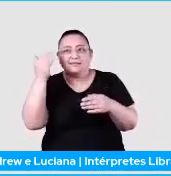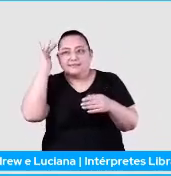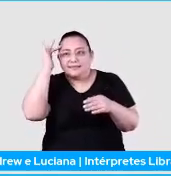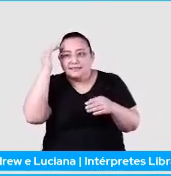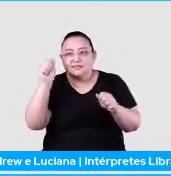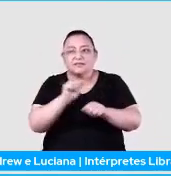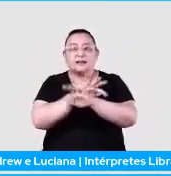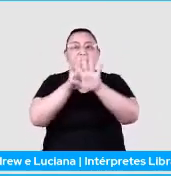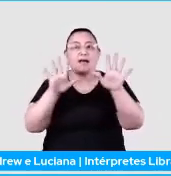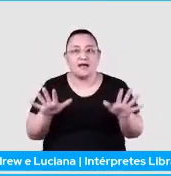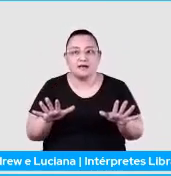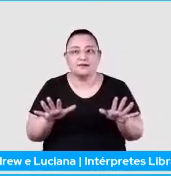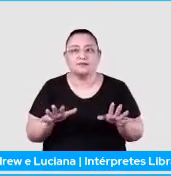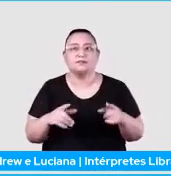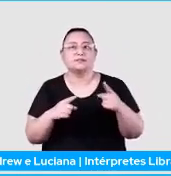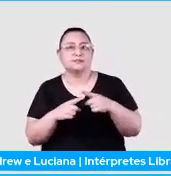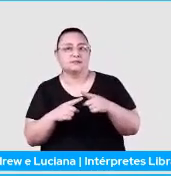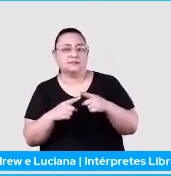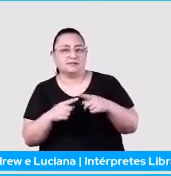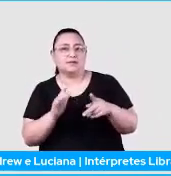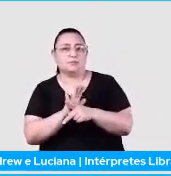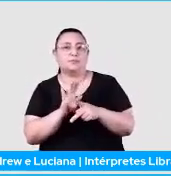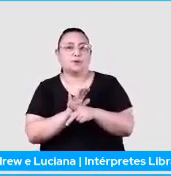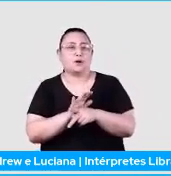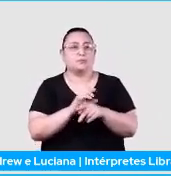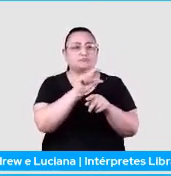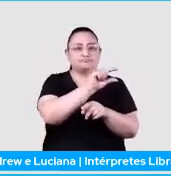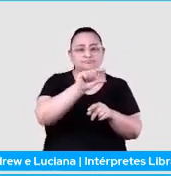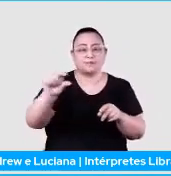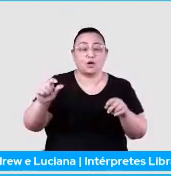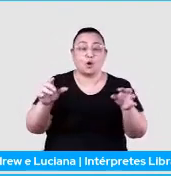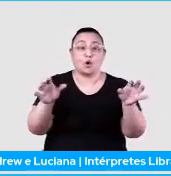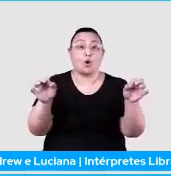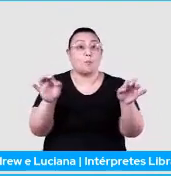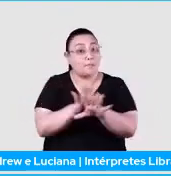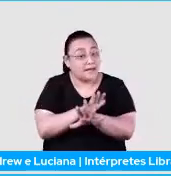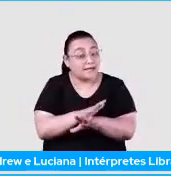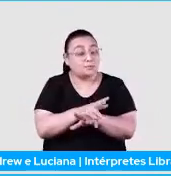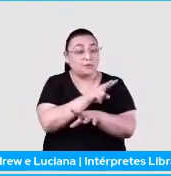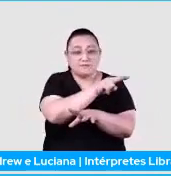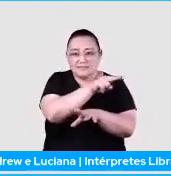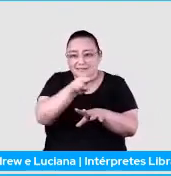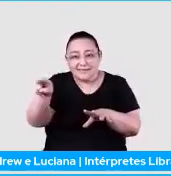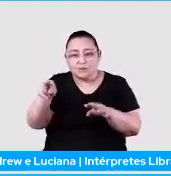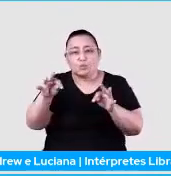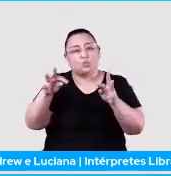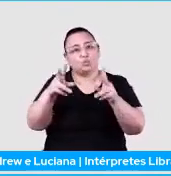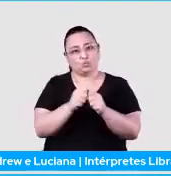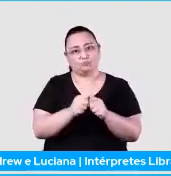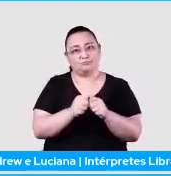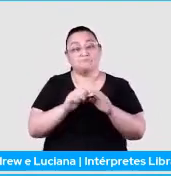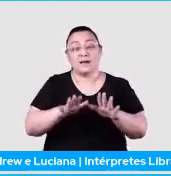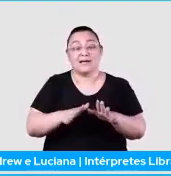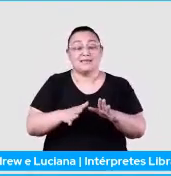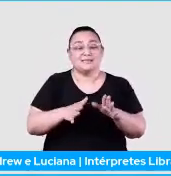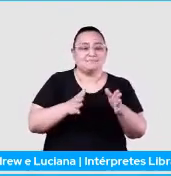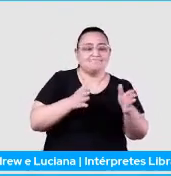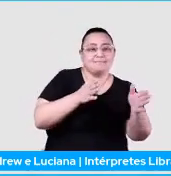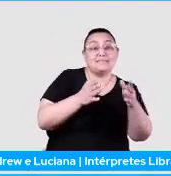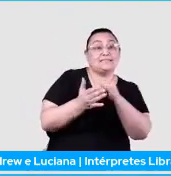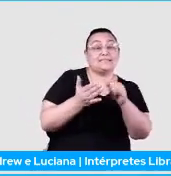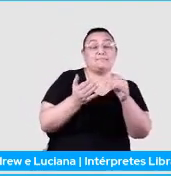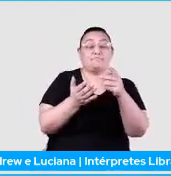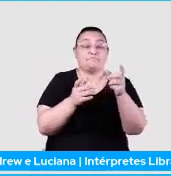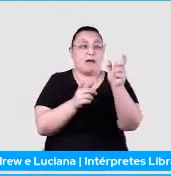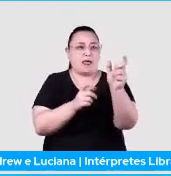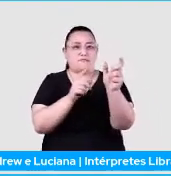o rock é o estilo musical e o wall é o álbum do Pink Floyd. Só que aí, em diversos momentos, no meu